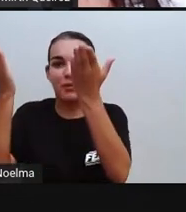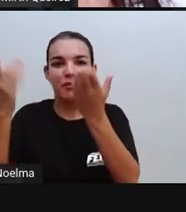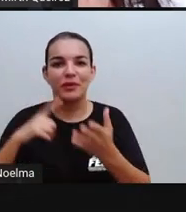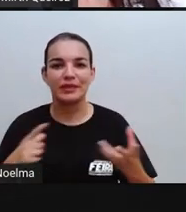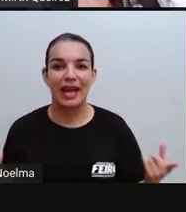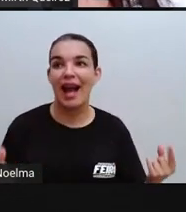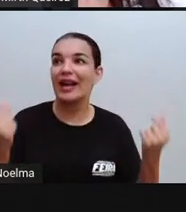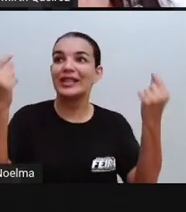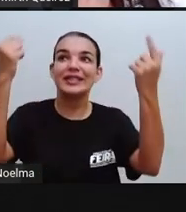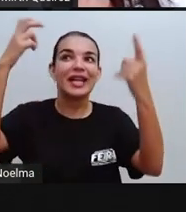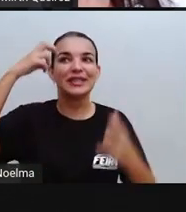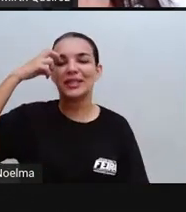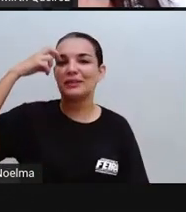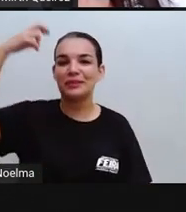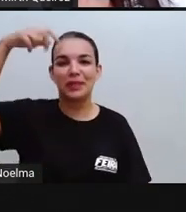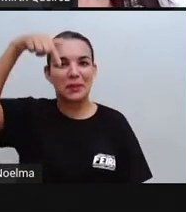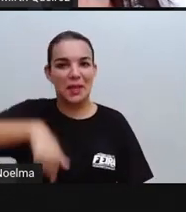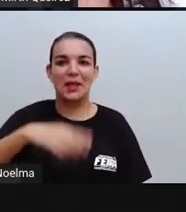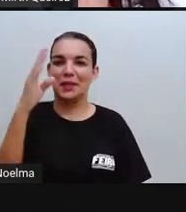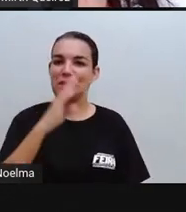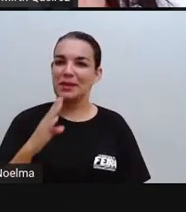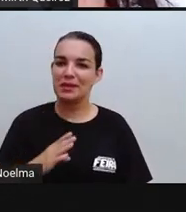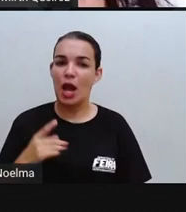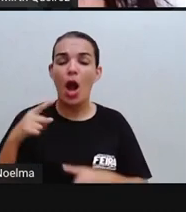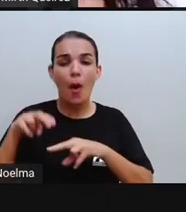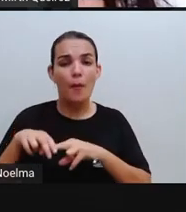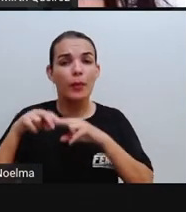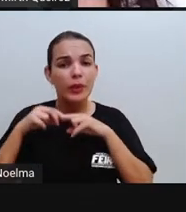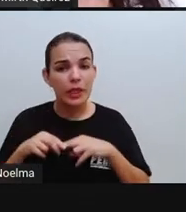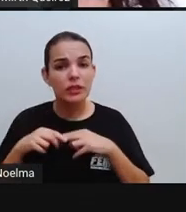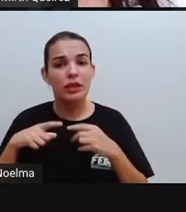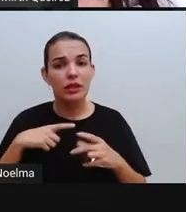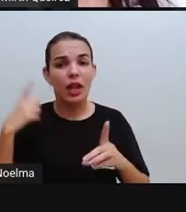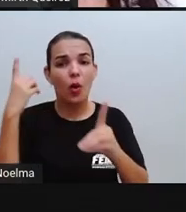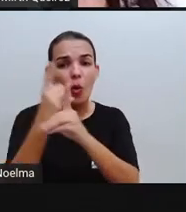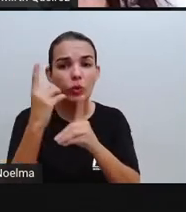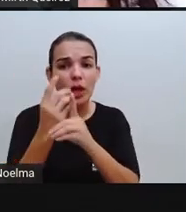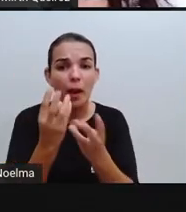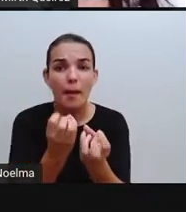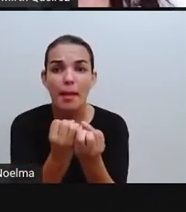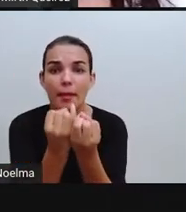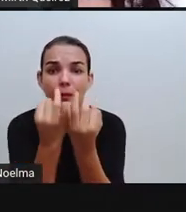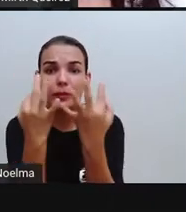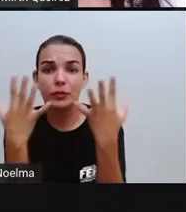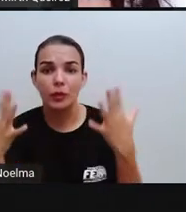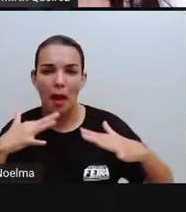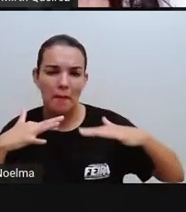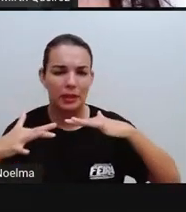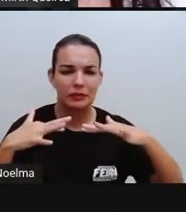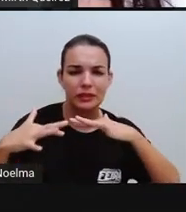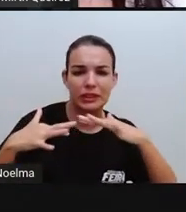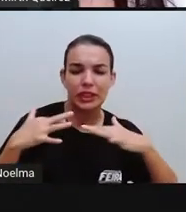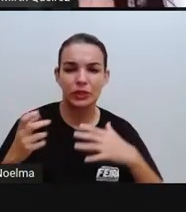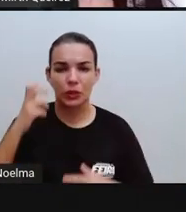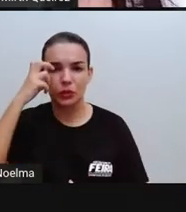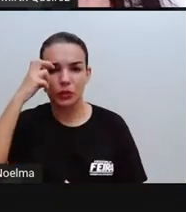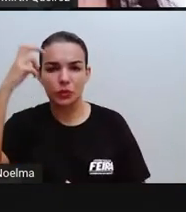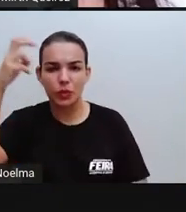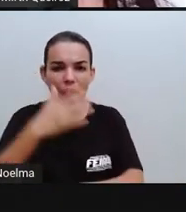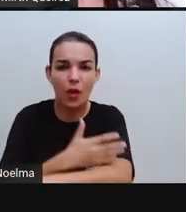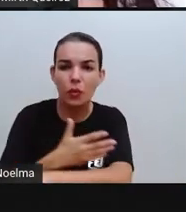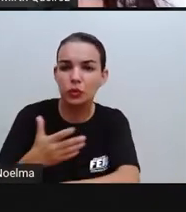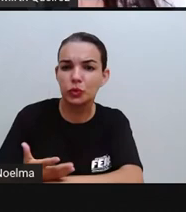riqueza cultural que nós temos. Por esse motivo, encontramos inúmeras manifestações culturais, costumes,